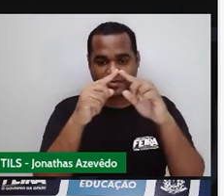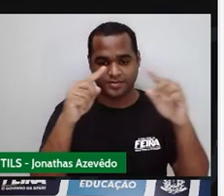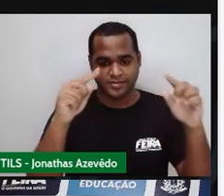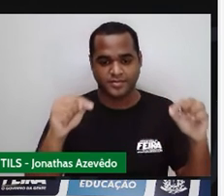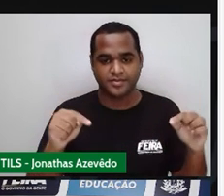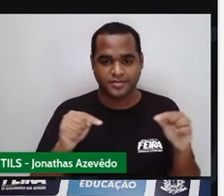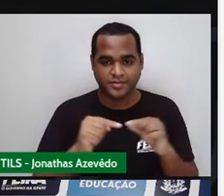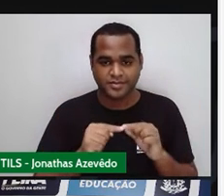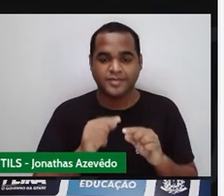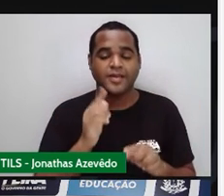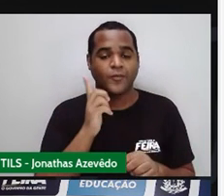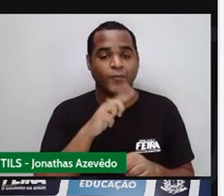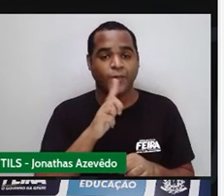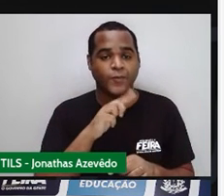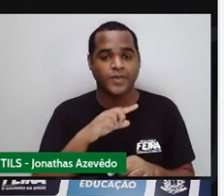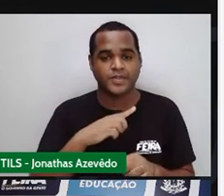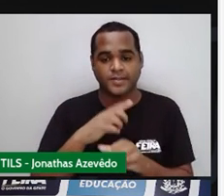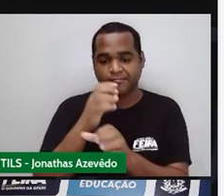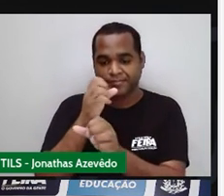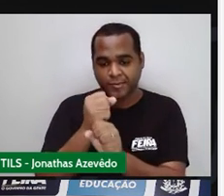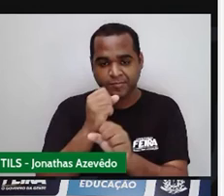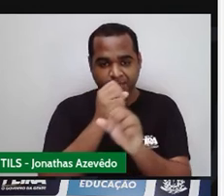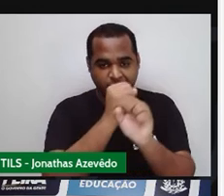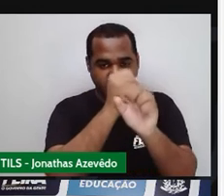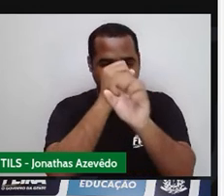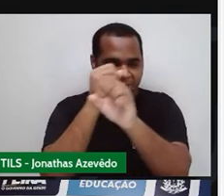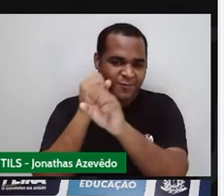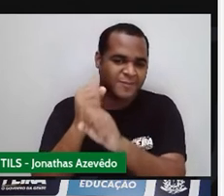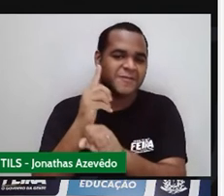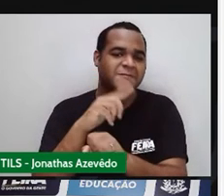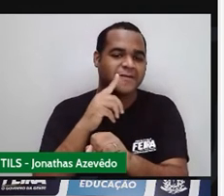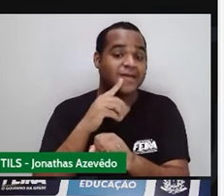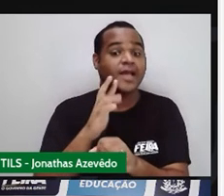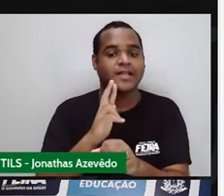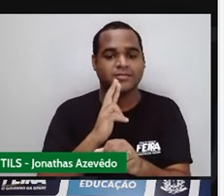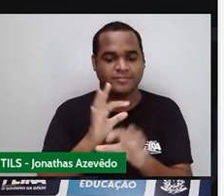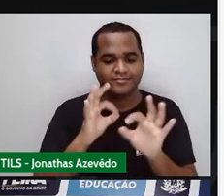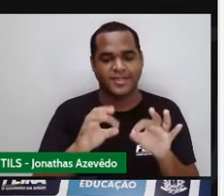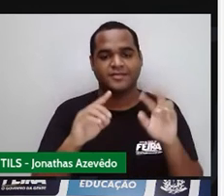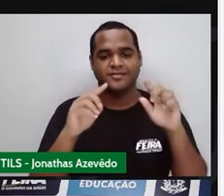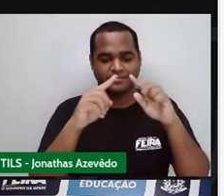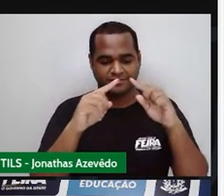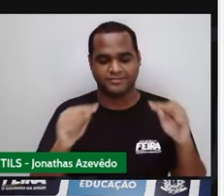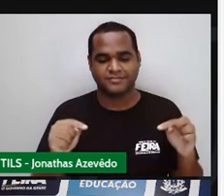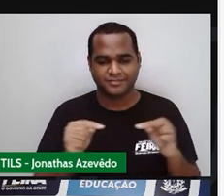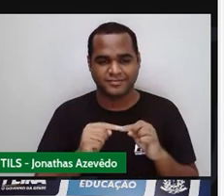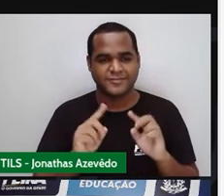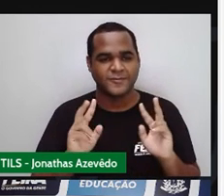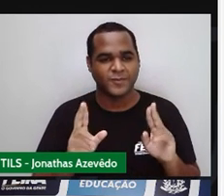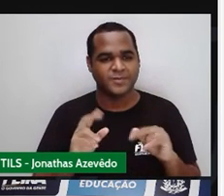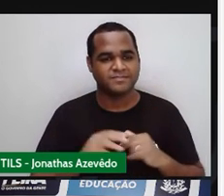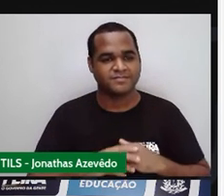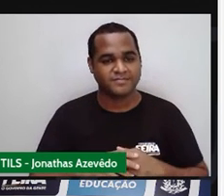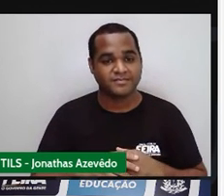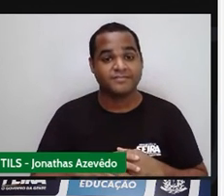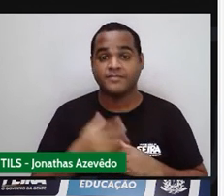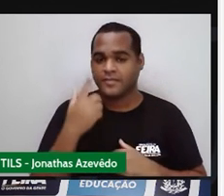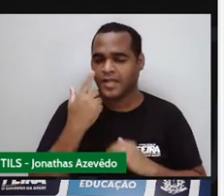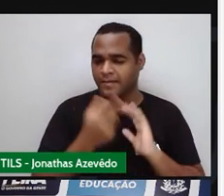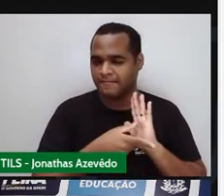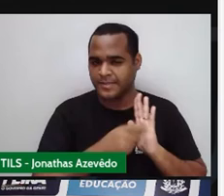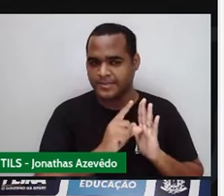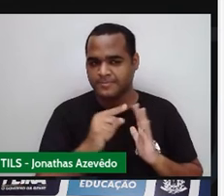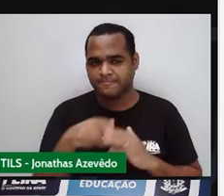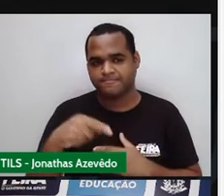Soma as áreas dos triângulos. Isso dá como resultado a área do trapézio. Então, como a gente viu antes, a gente vai pensar